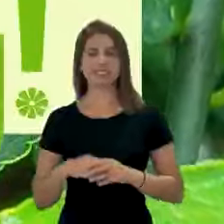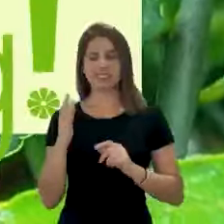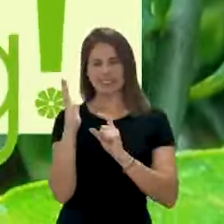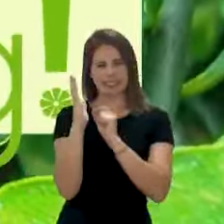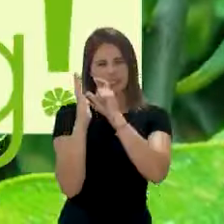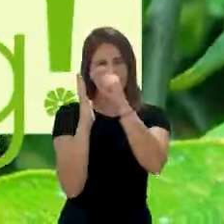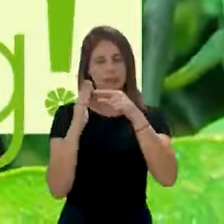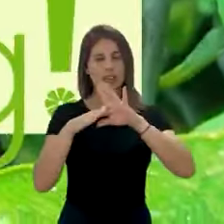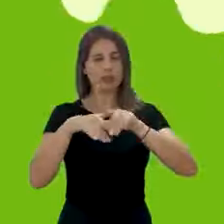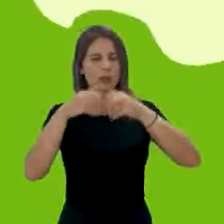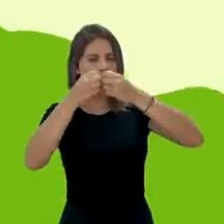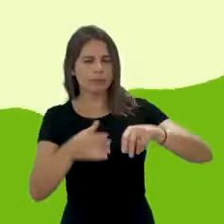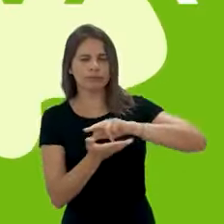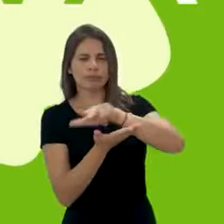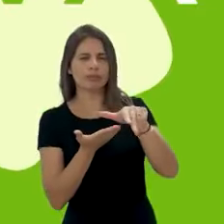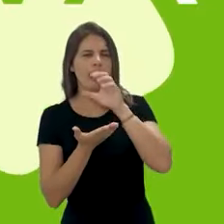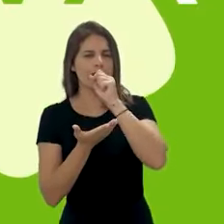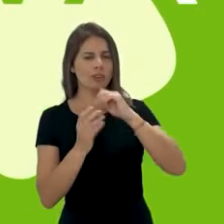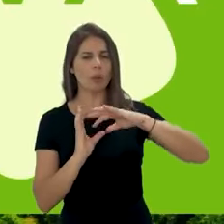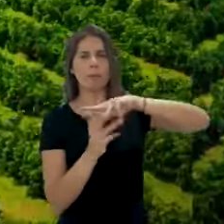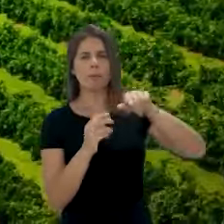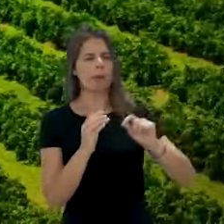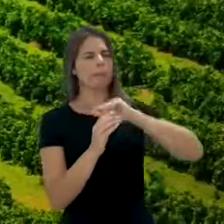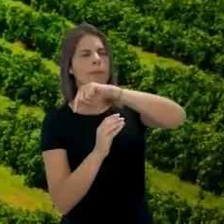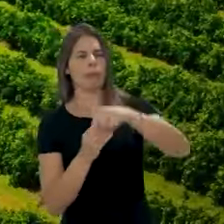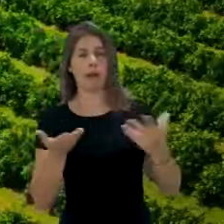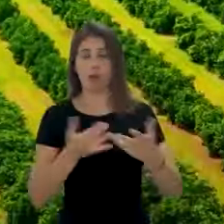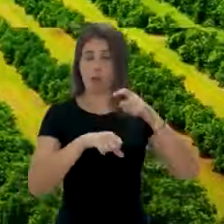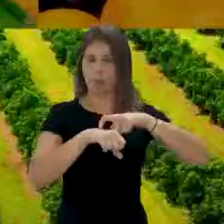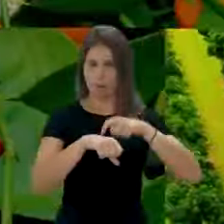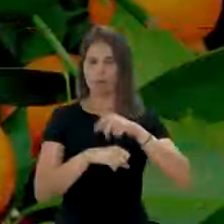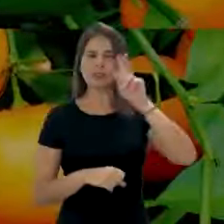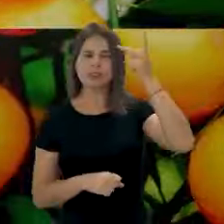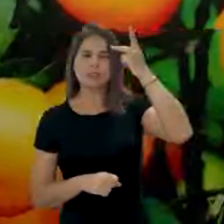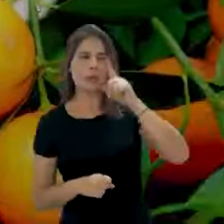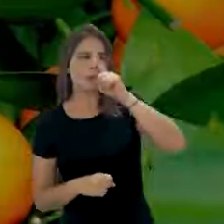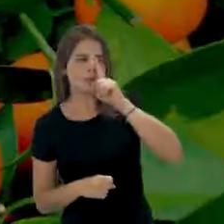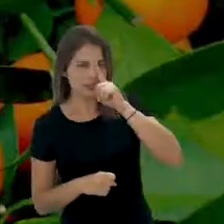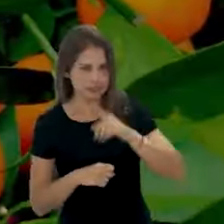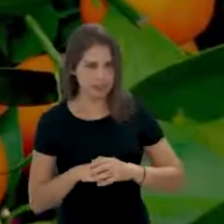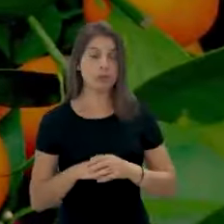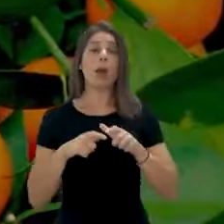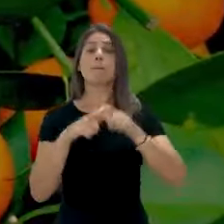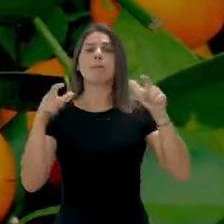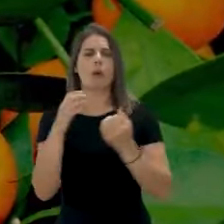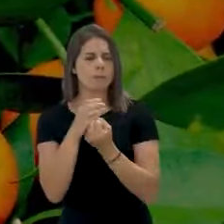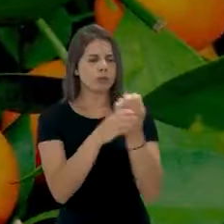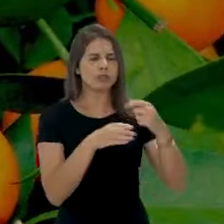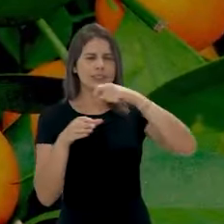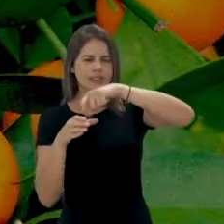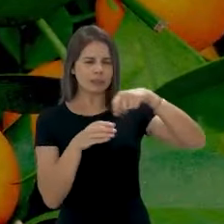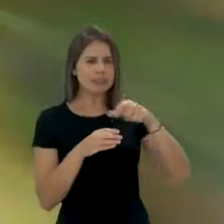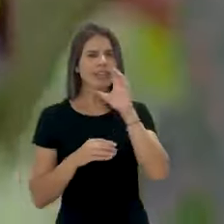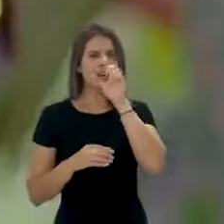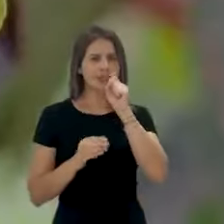Greening, uma doença destrutiva que afeta pomares de cítricos no mundo inteiro e agora ameaça São Paulo, o maior produtor de